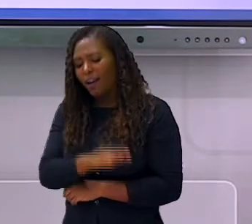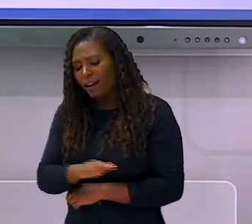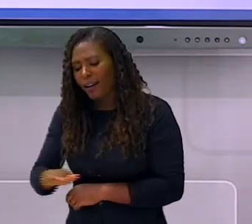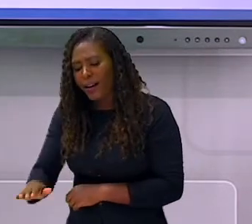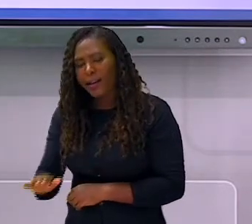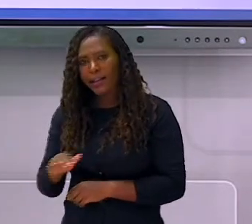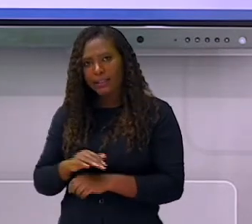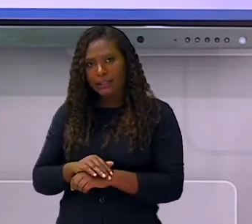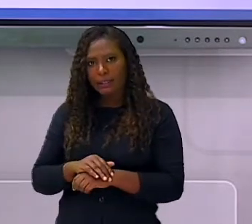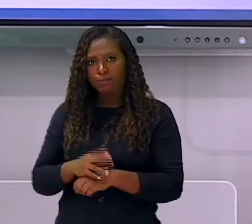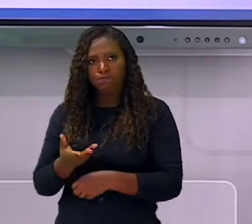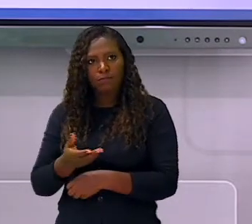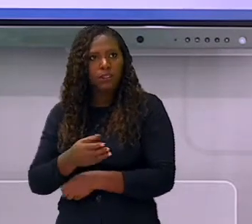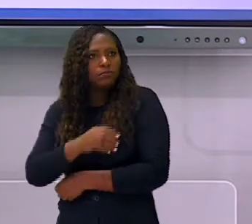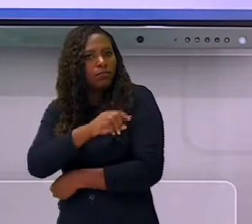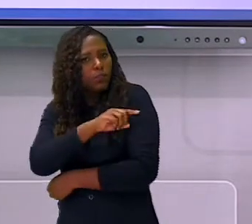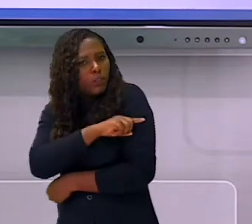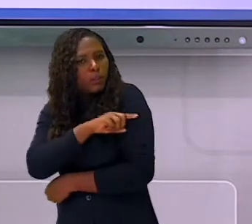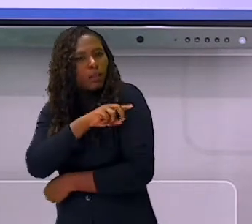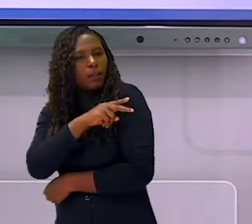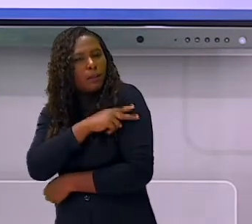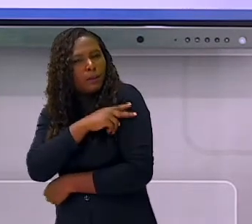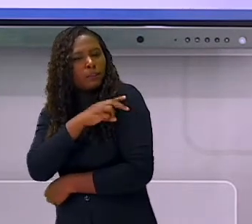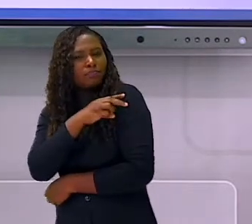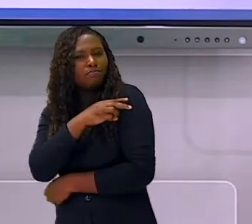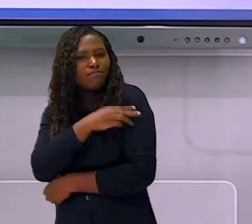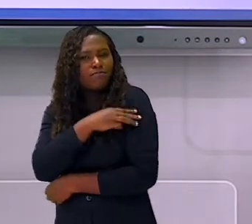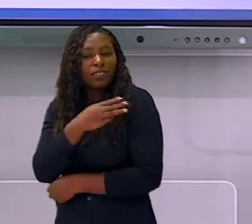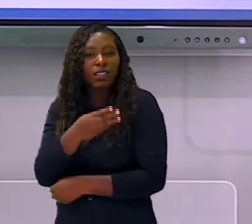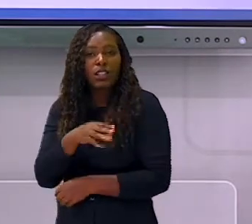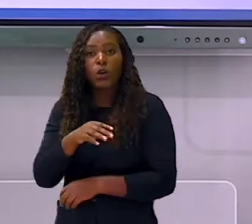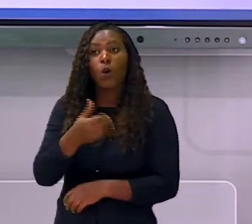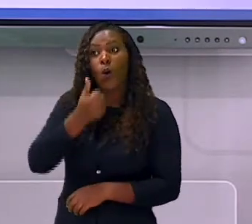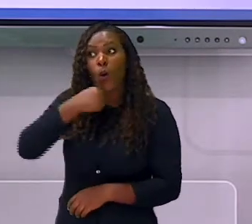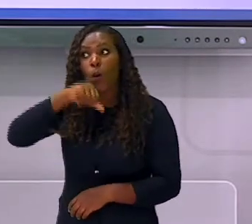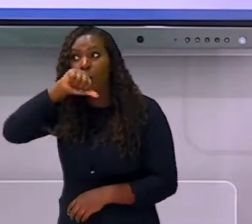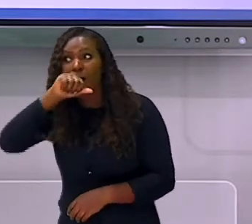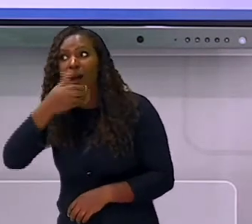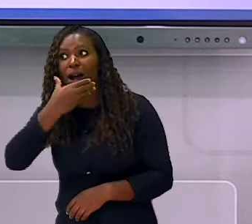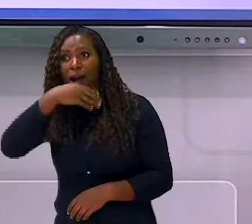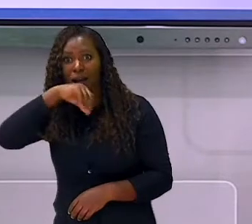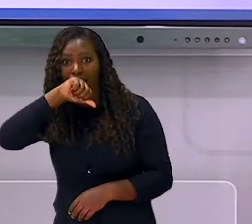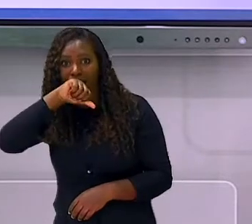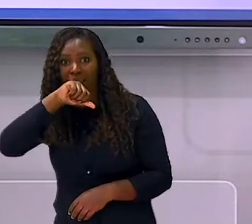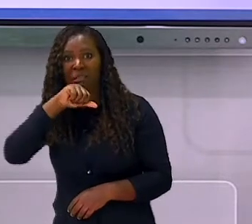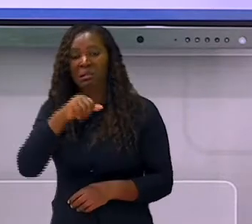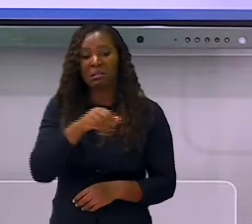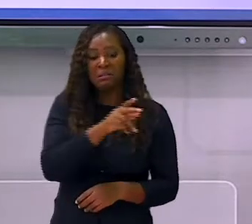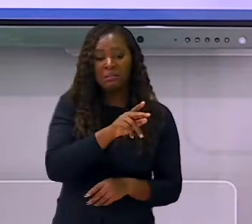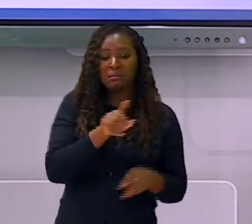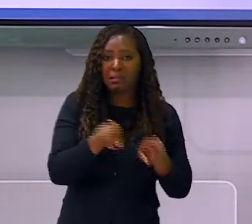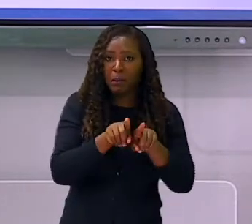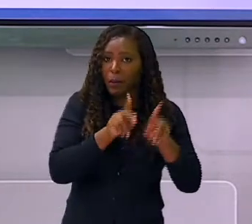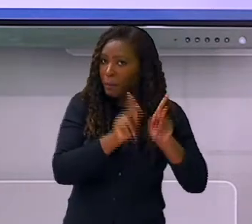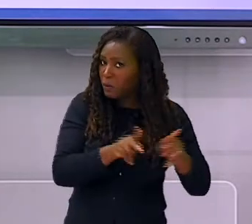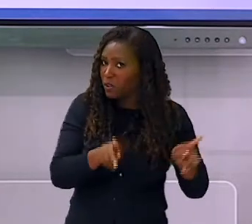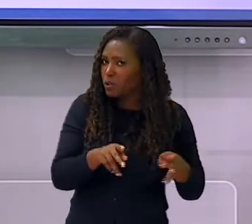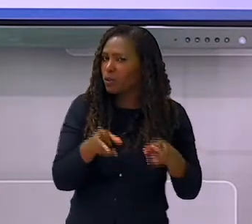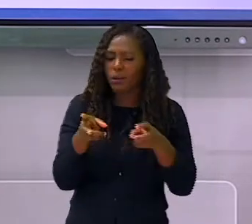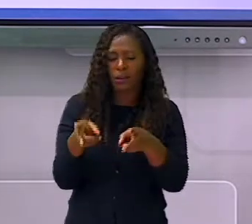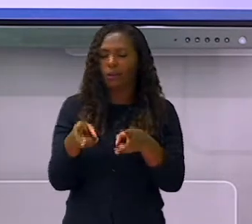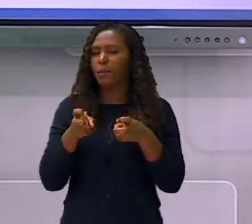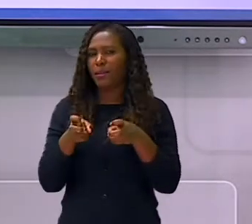faz parte do desenvolvimento da fala da criança e que ele está ali no tempo de fazer aquelas trocas de letrinhas. Na verdade,